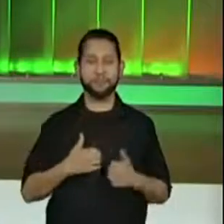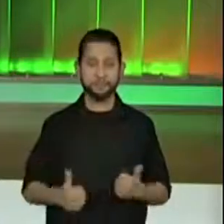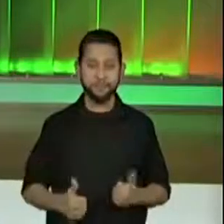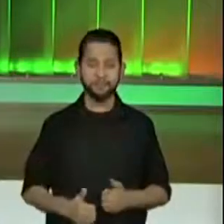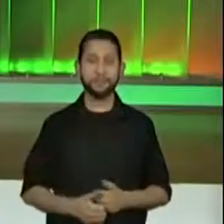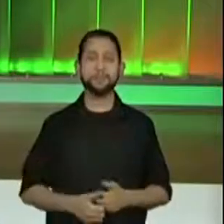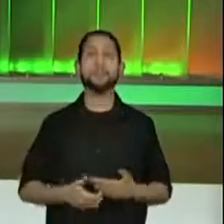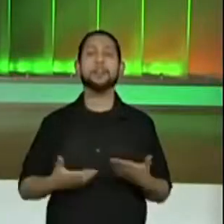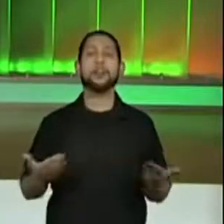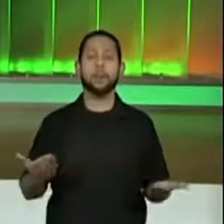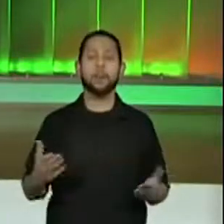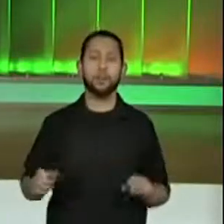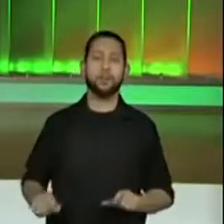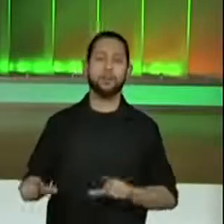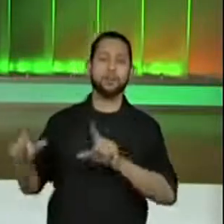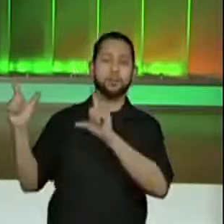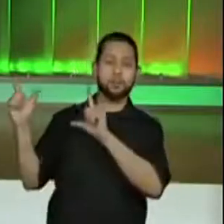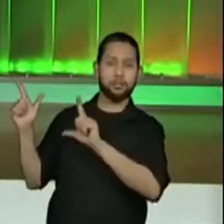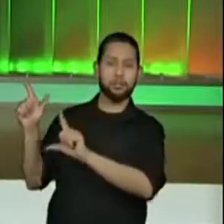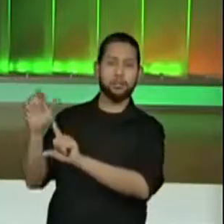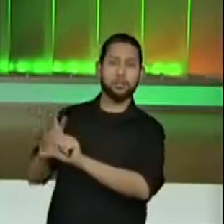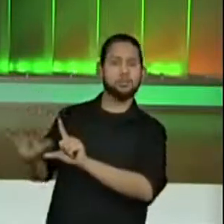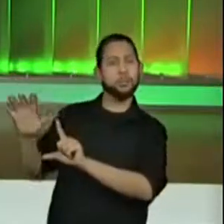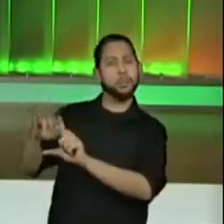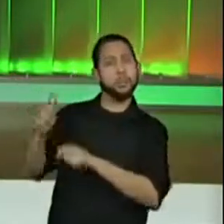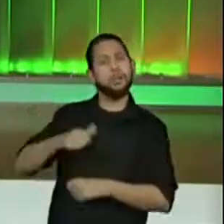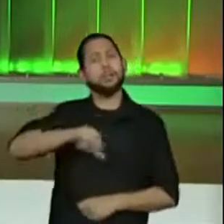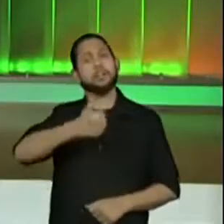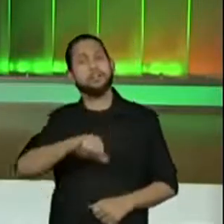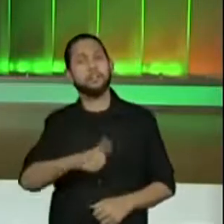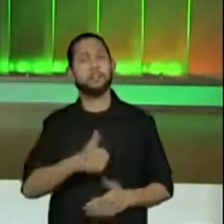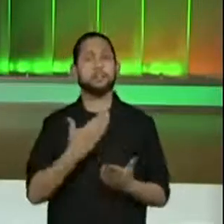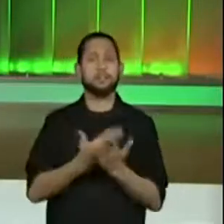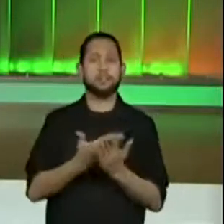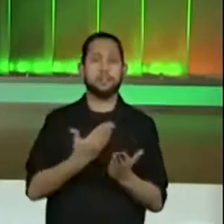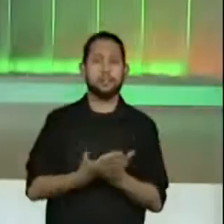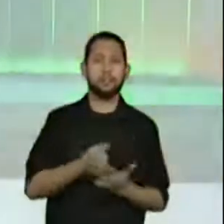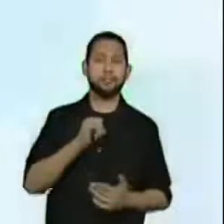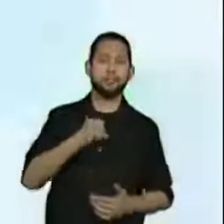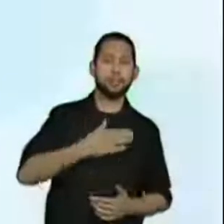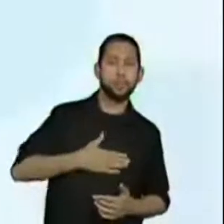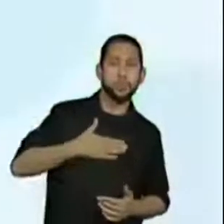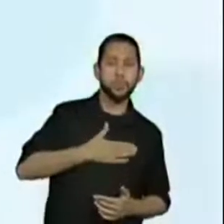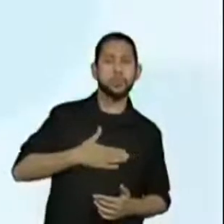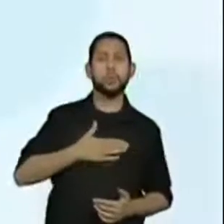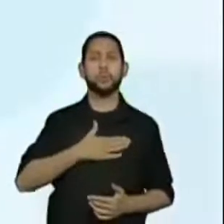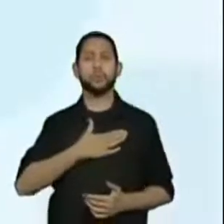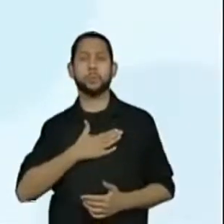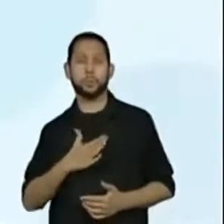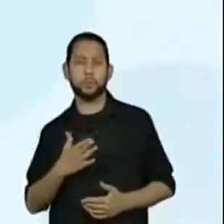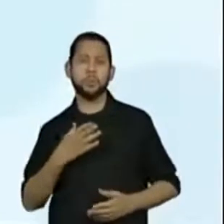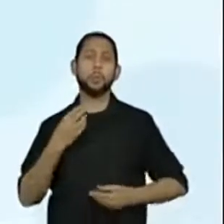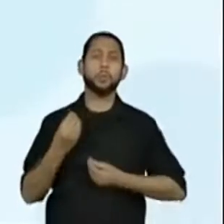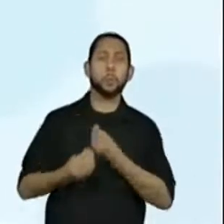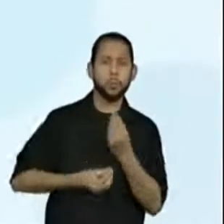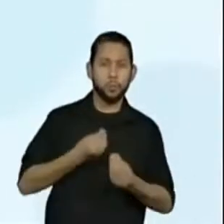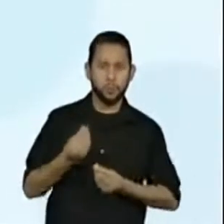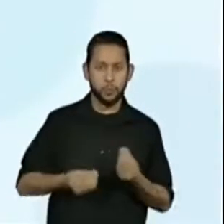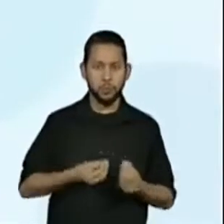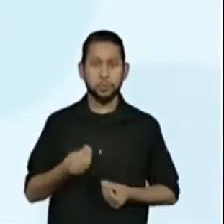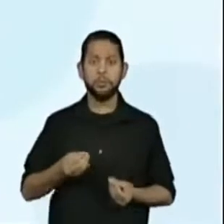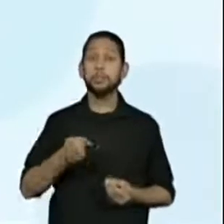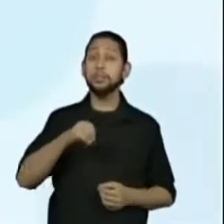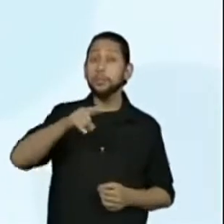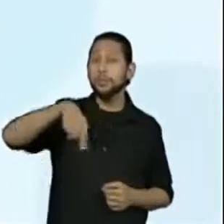Eu vou colocar aqui a nossa telinha de avaliação. Se você curte a aula de hoje, se você